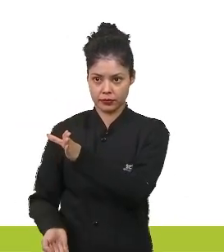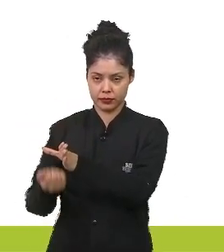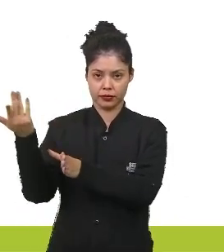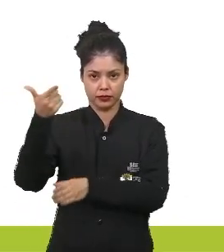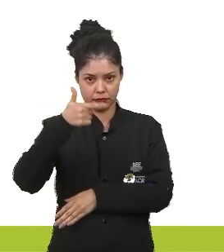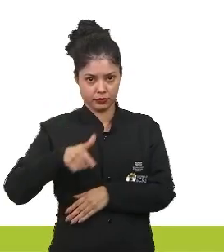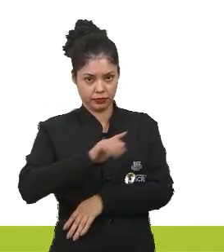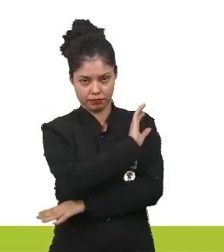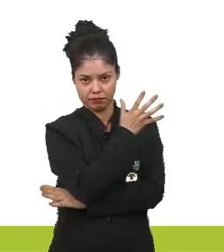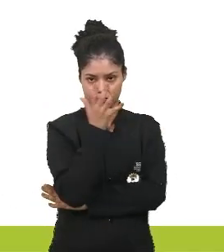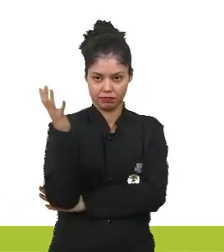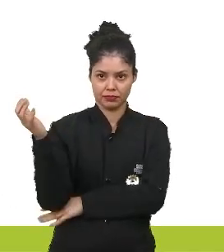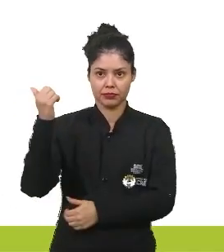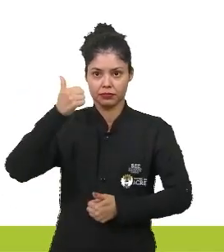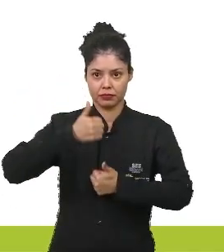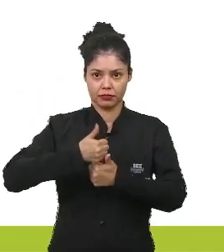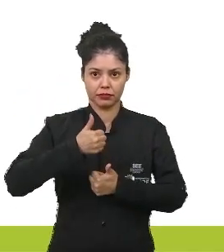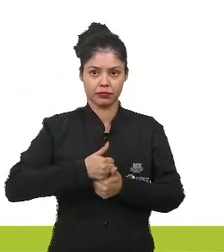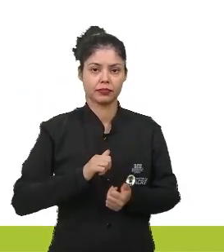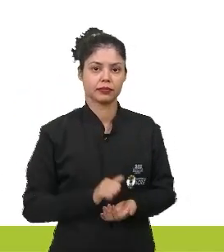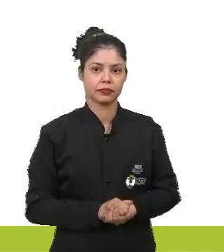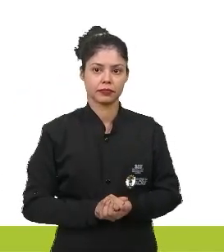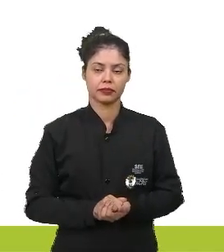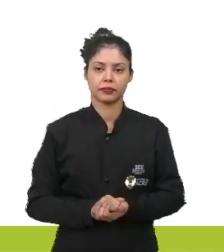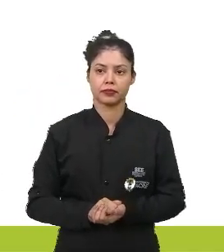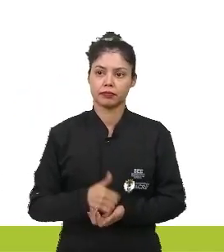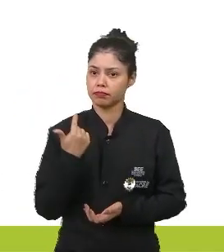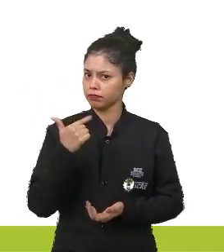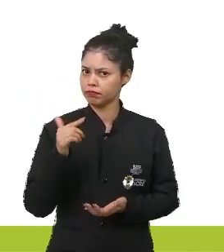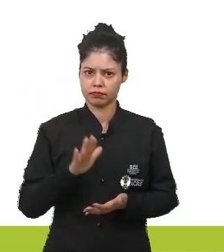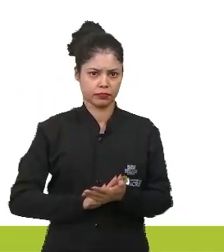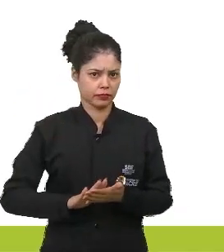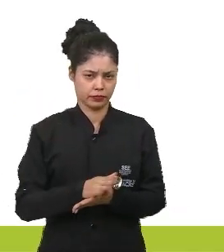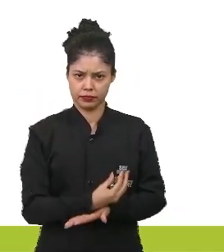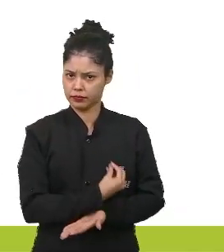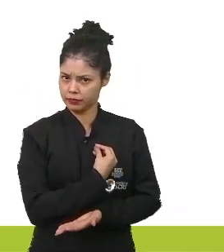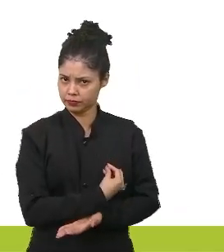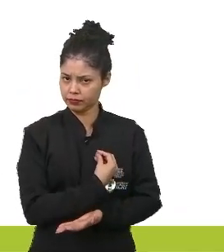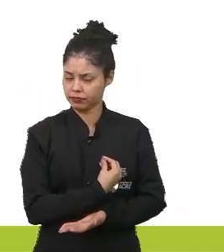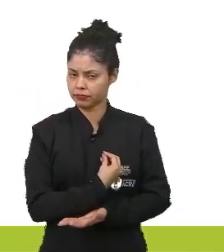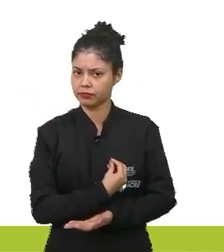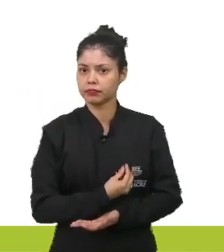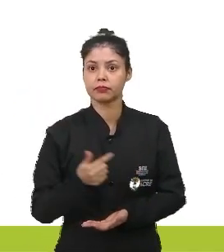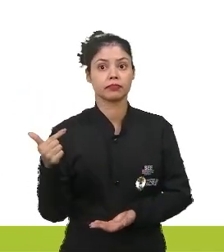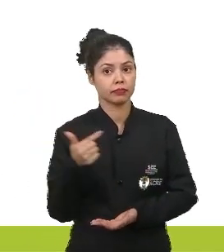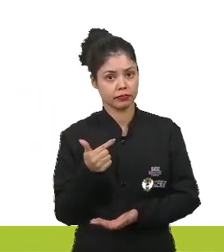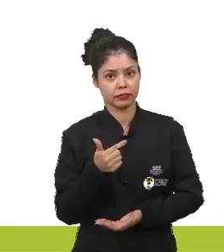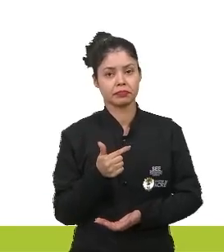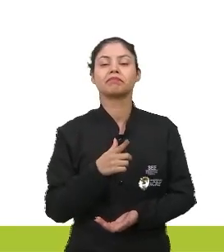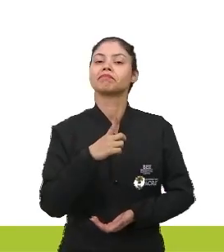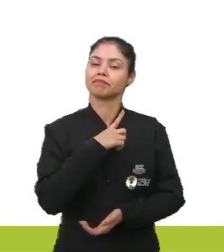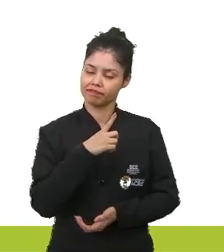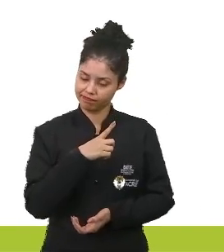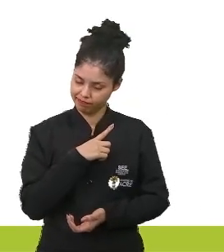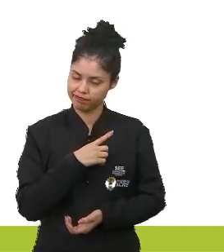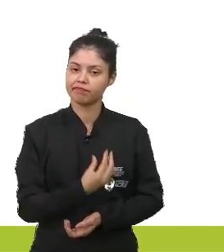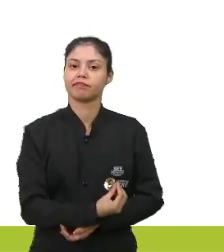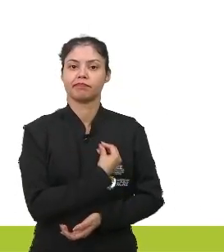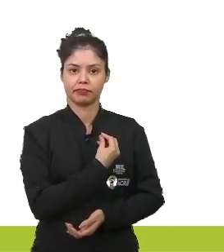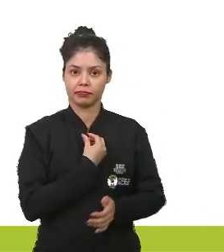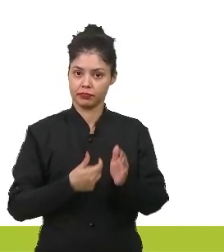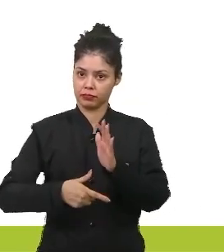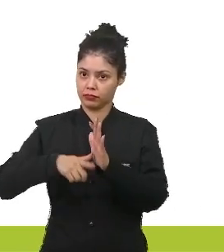Então, isso é uma sucessão secundária. Primária, não havia vida. Secundária, havia vida